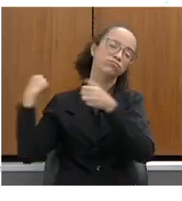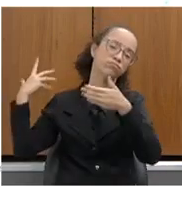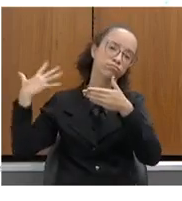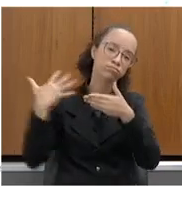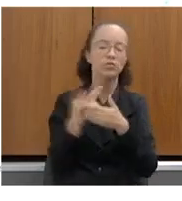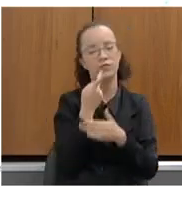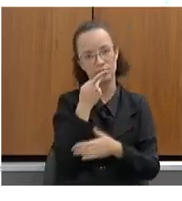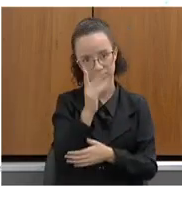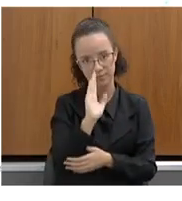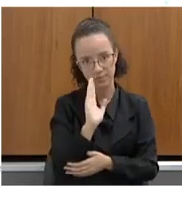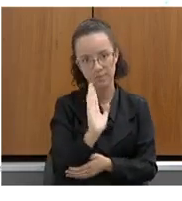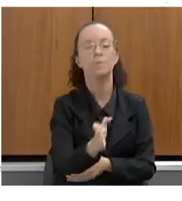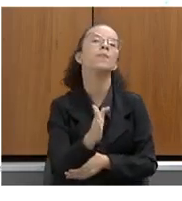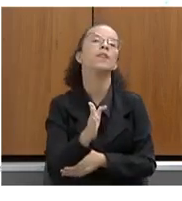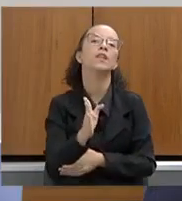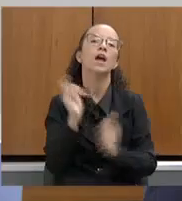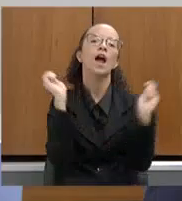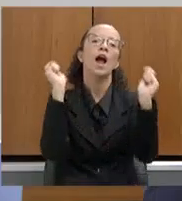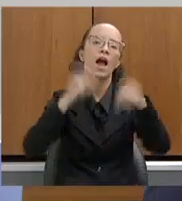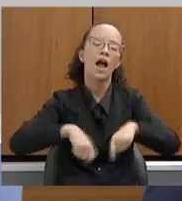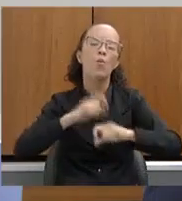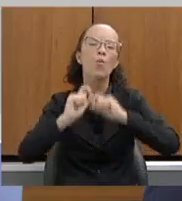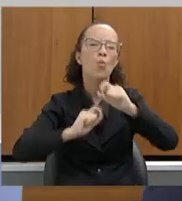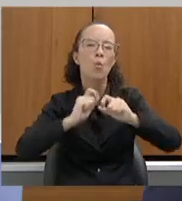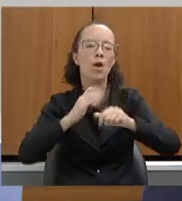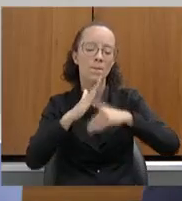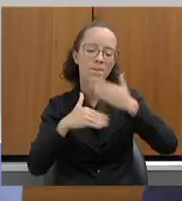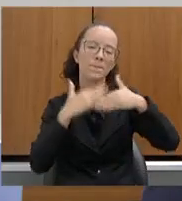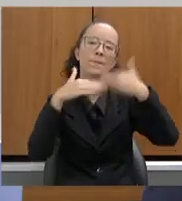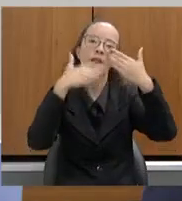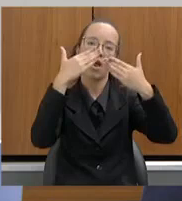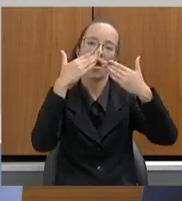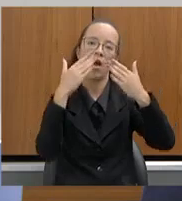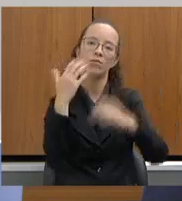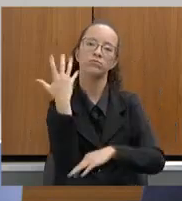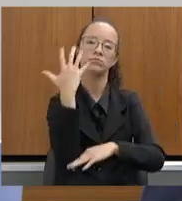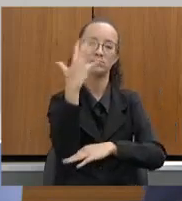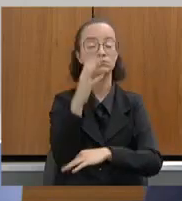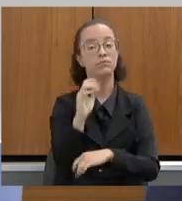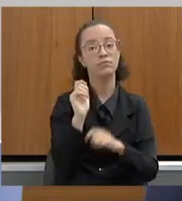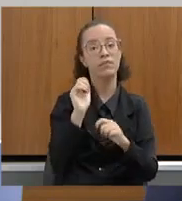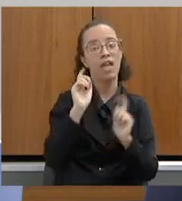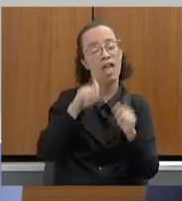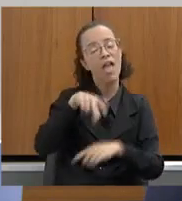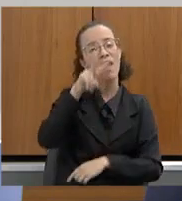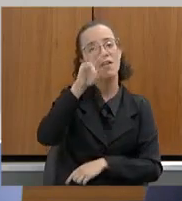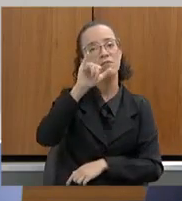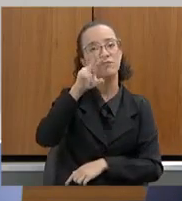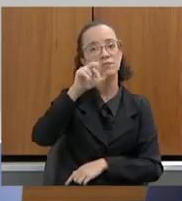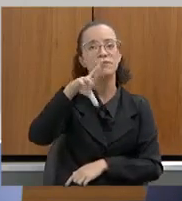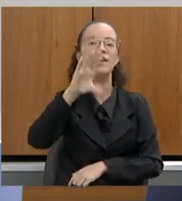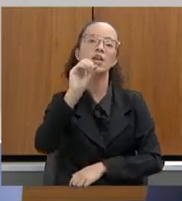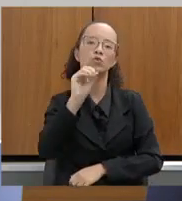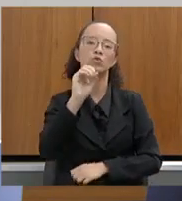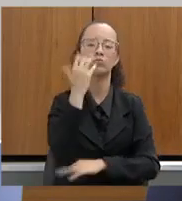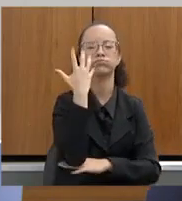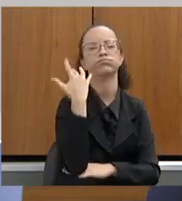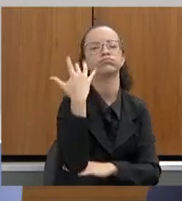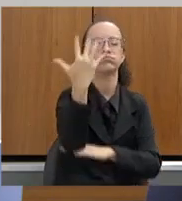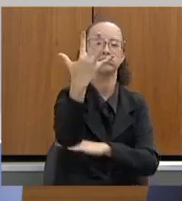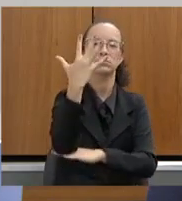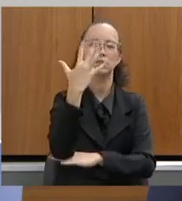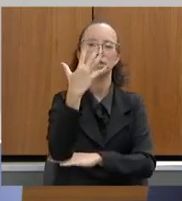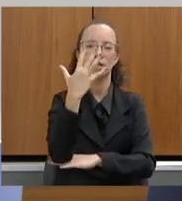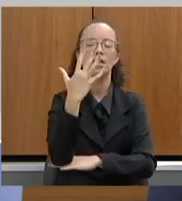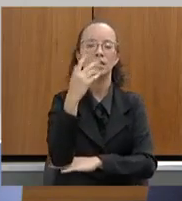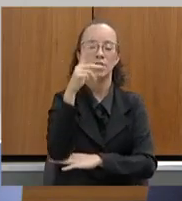como eu disse, propiciando também um aumento na restauração. São viveiros florestais que produzem mudas